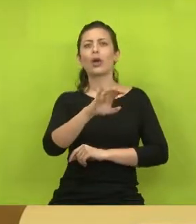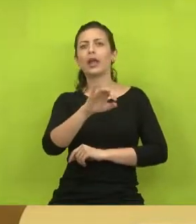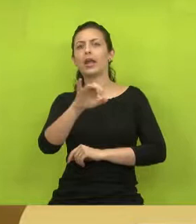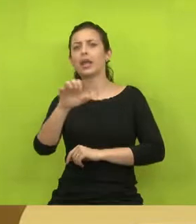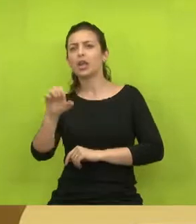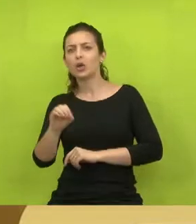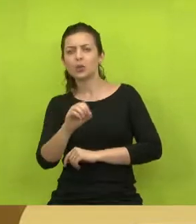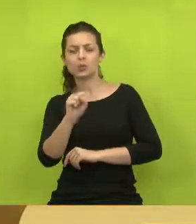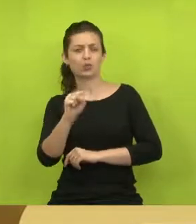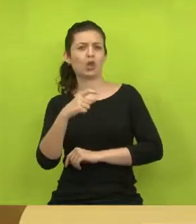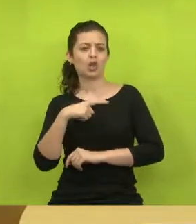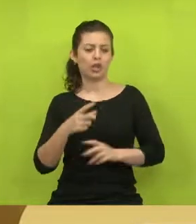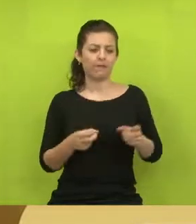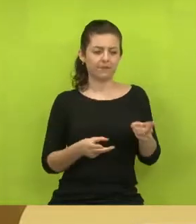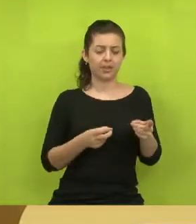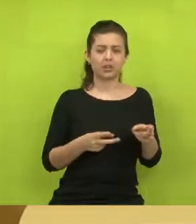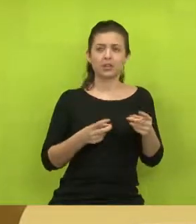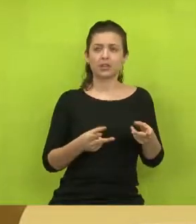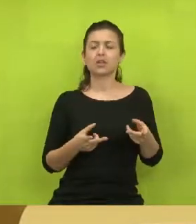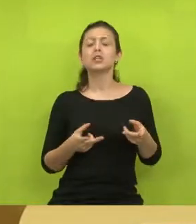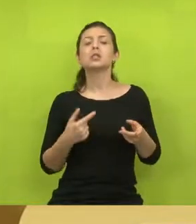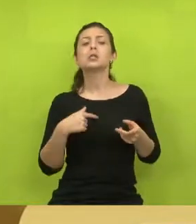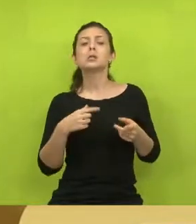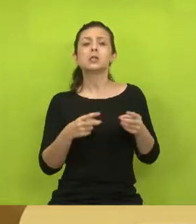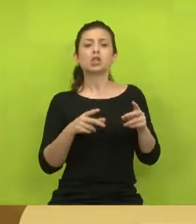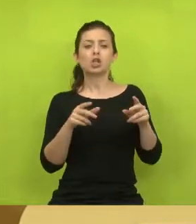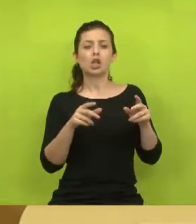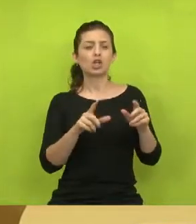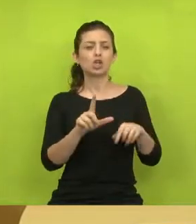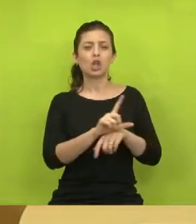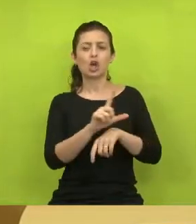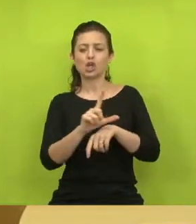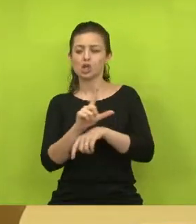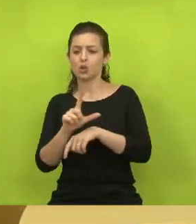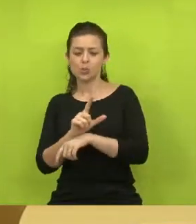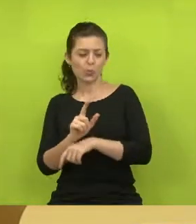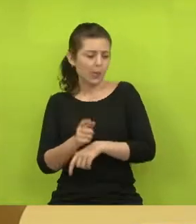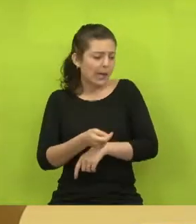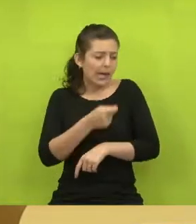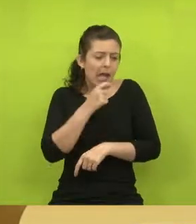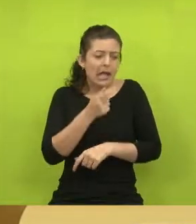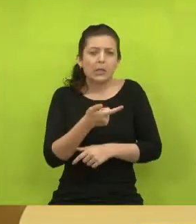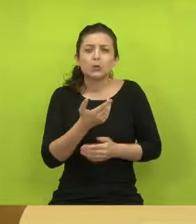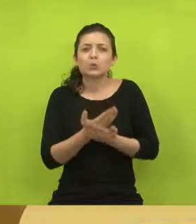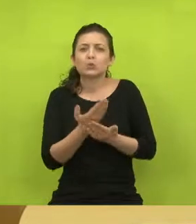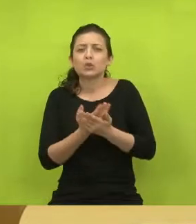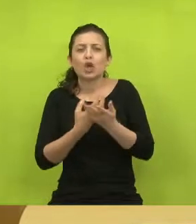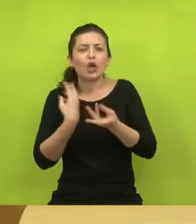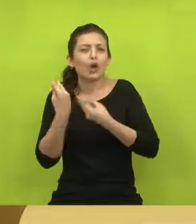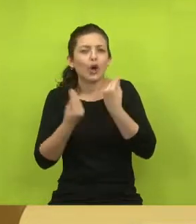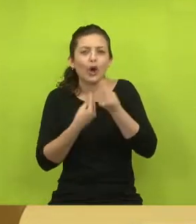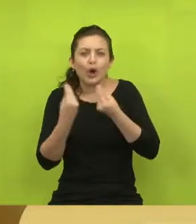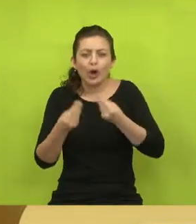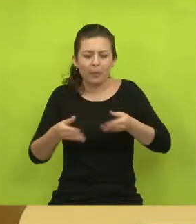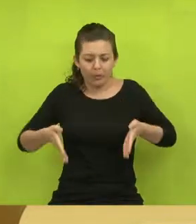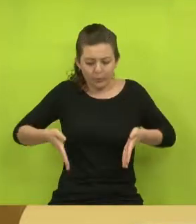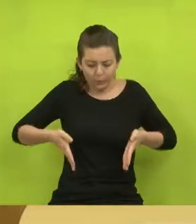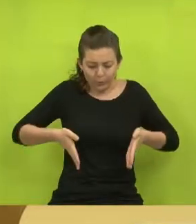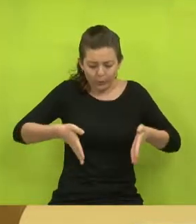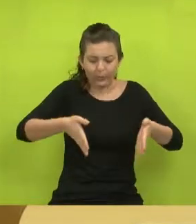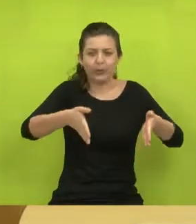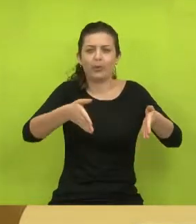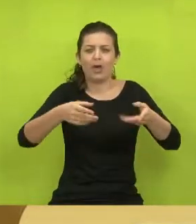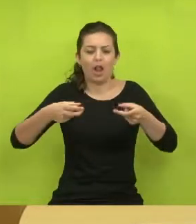mim, porque a gente está como comerciante, o pessoal fala, vereador, por que é que não estuda a forma de se colocar um calçadão ali